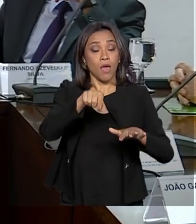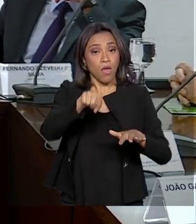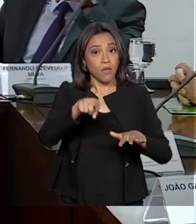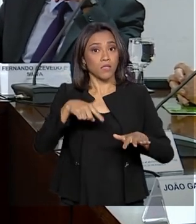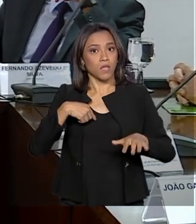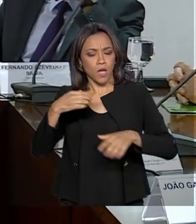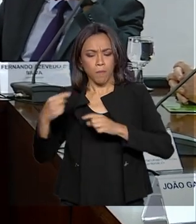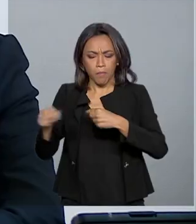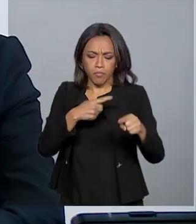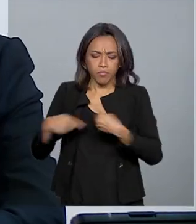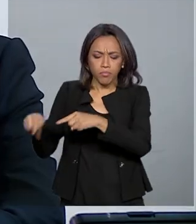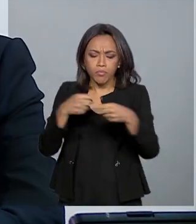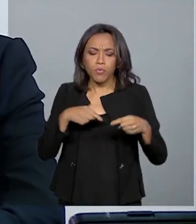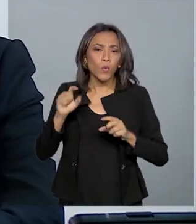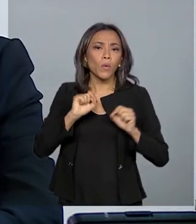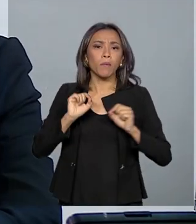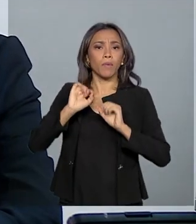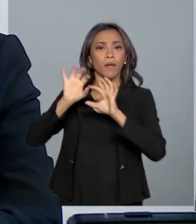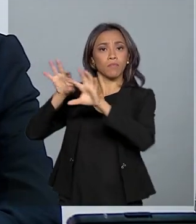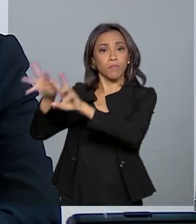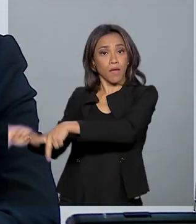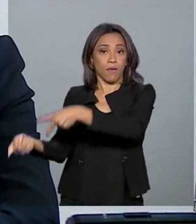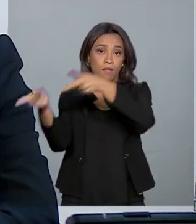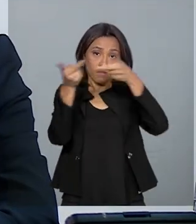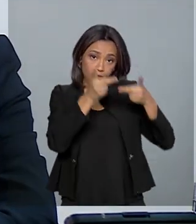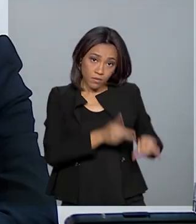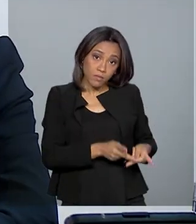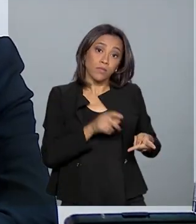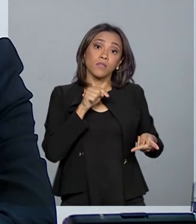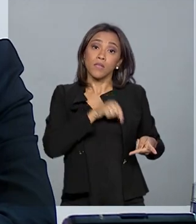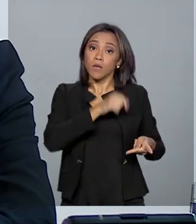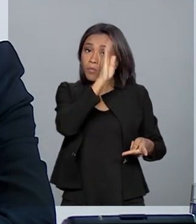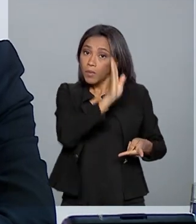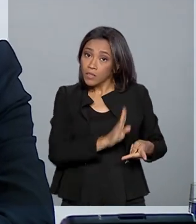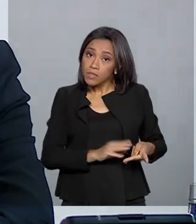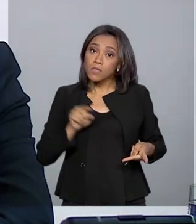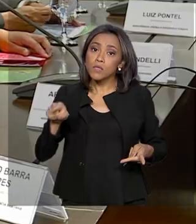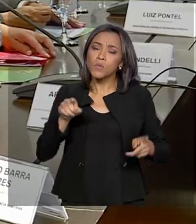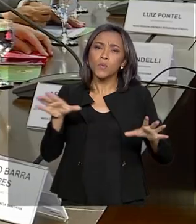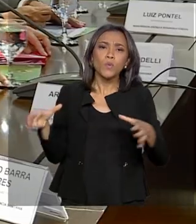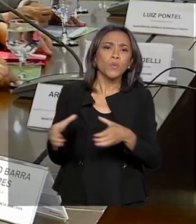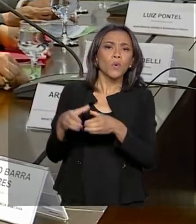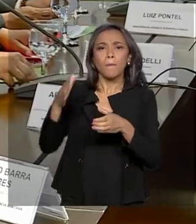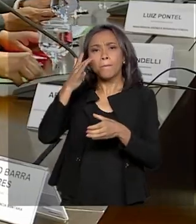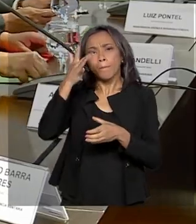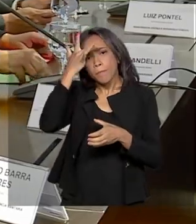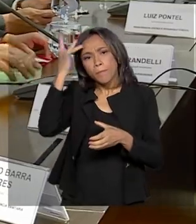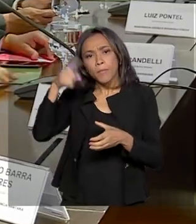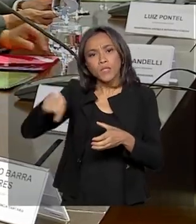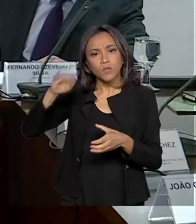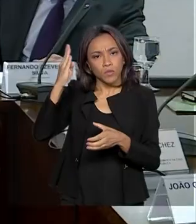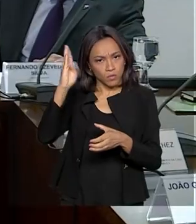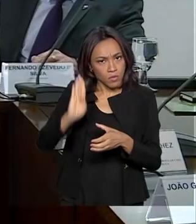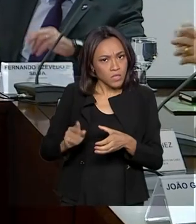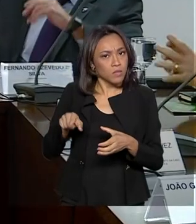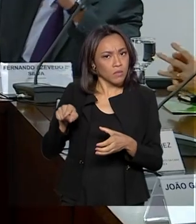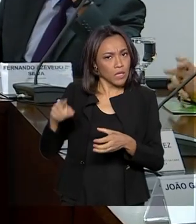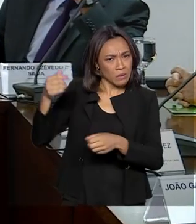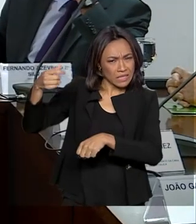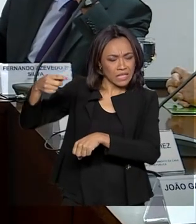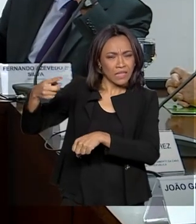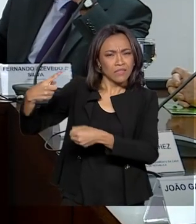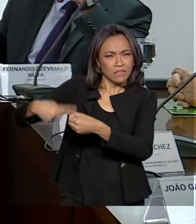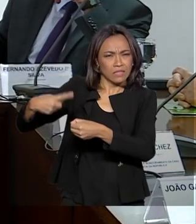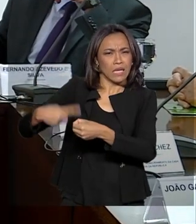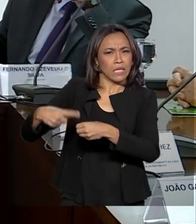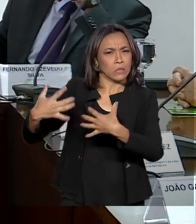o resgate de brasileiros que estão em Wuhan, cidade chinesa, considerado o epicentro do vírus. Ações de combate e prevenção à